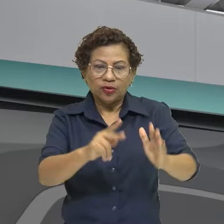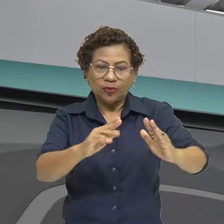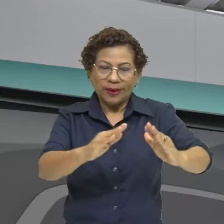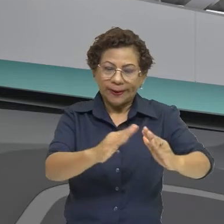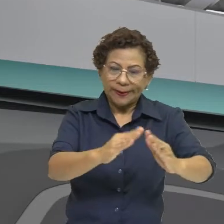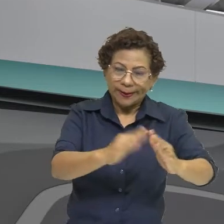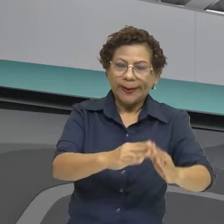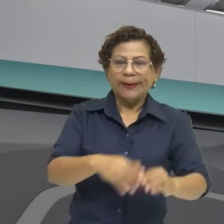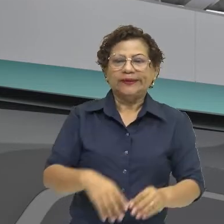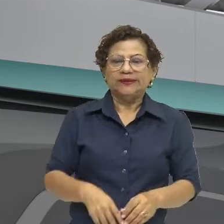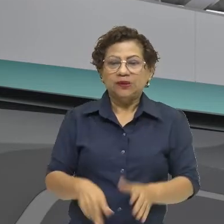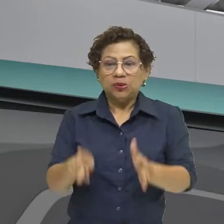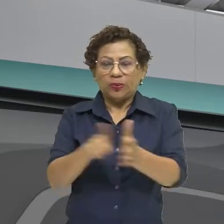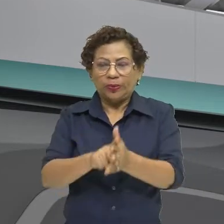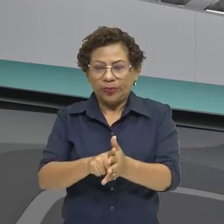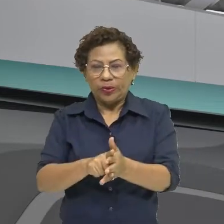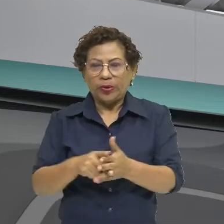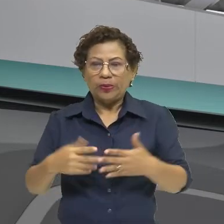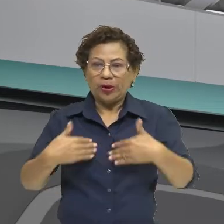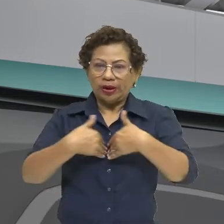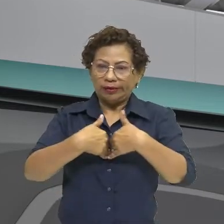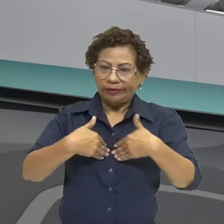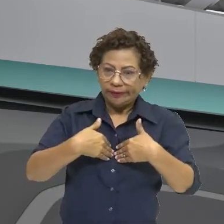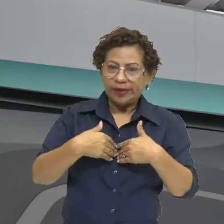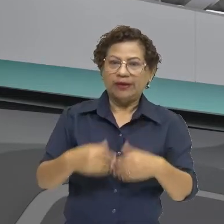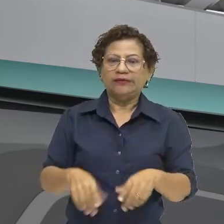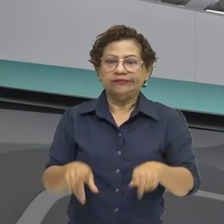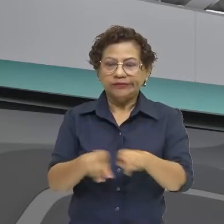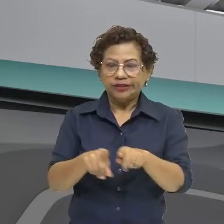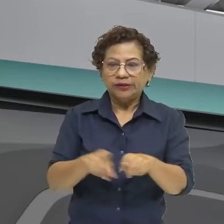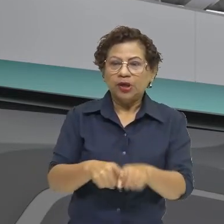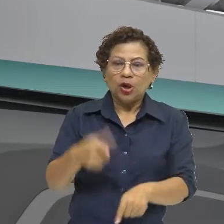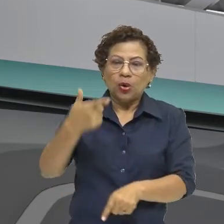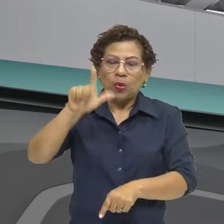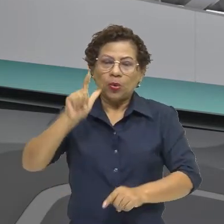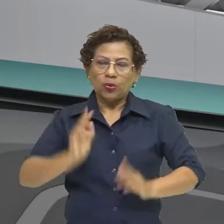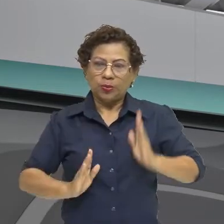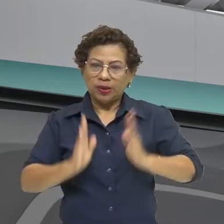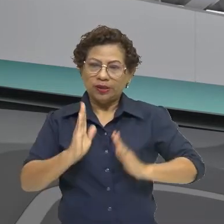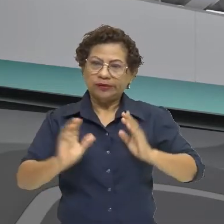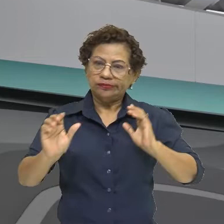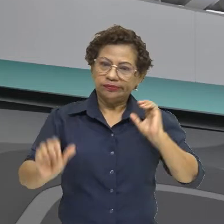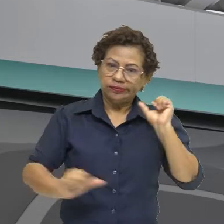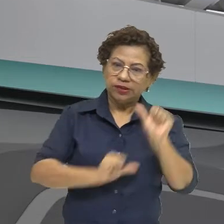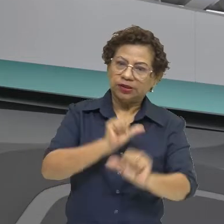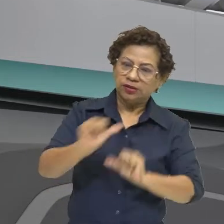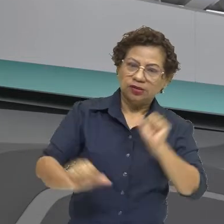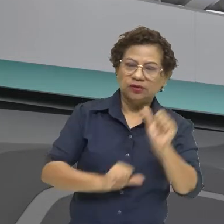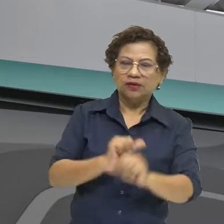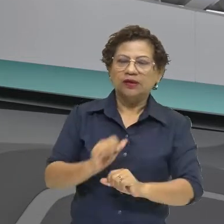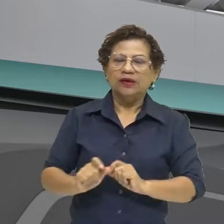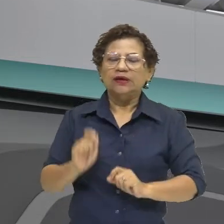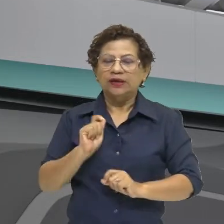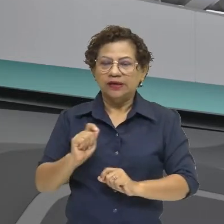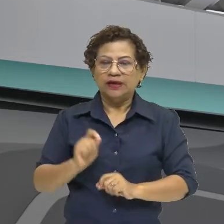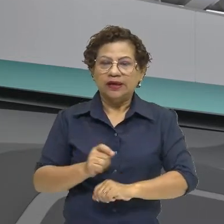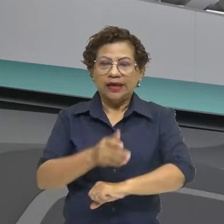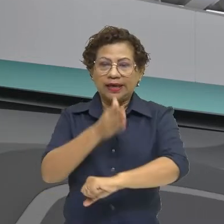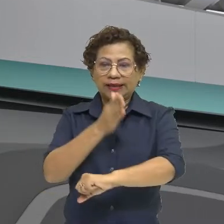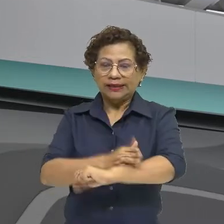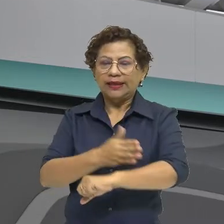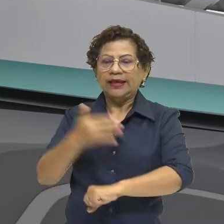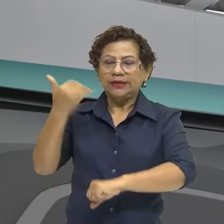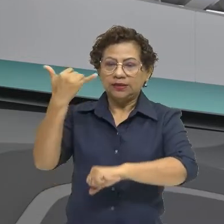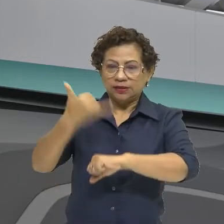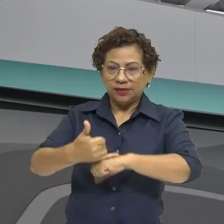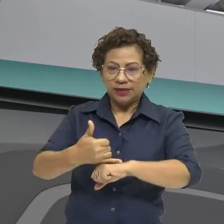três períodos. E aí tem um outro período também, que há uma mudança radical, que é justamente a idade dos metais. O